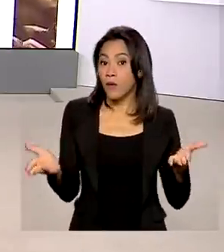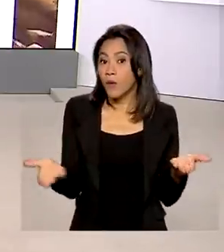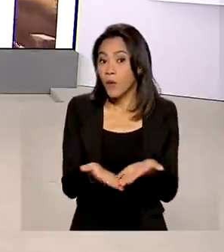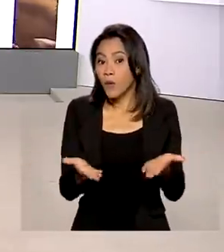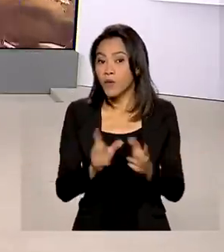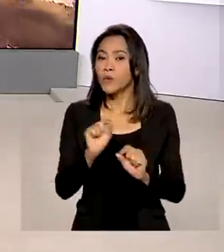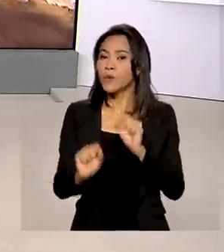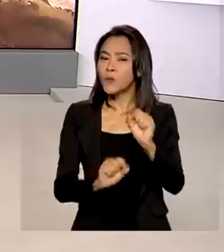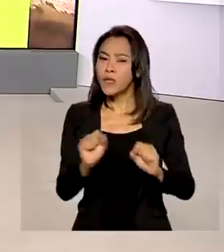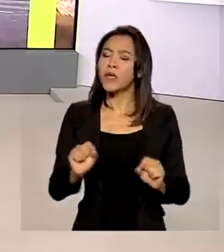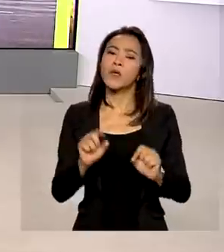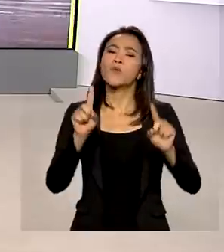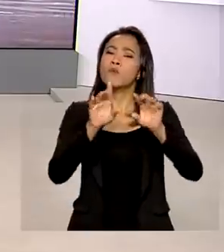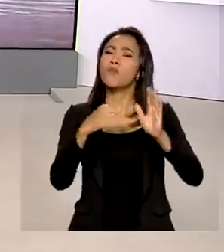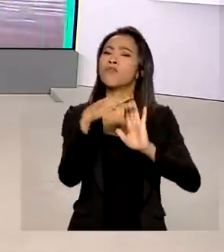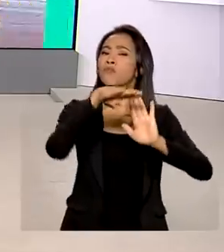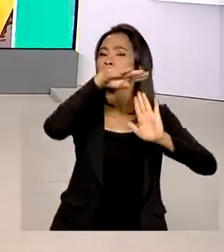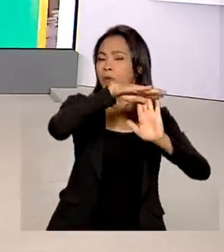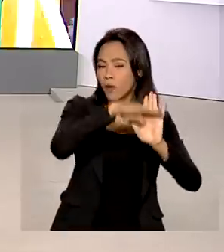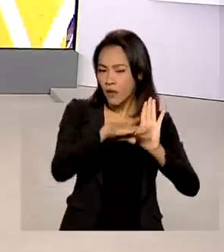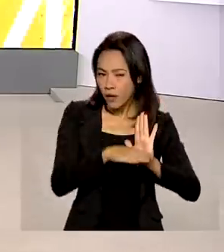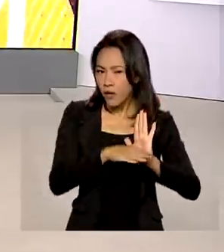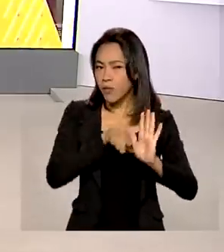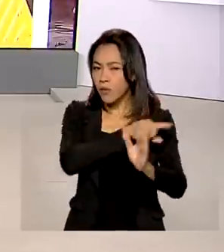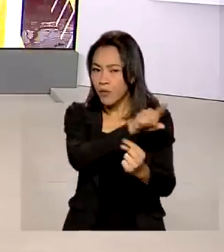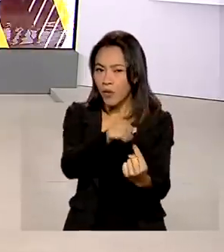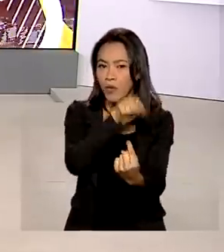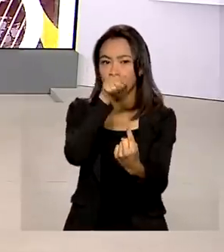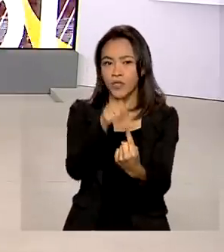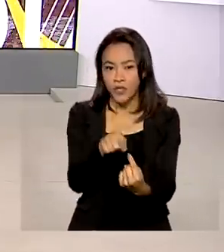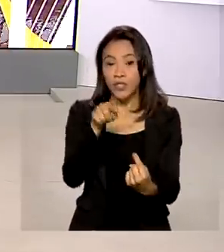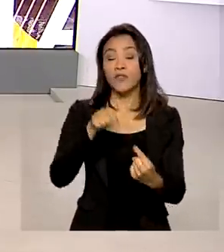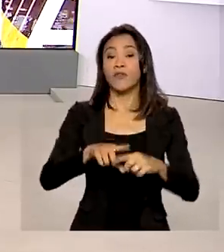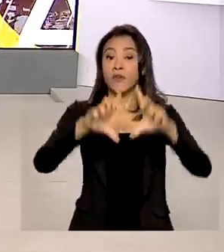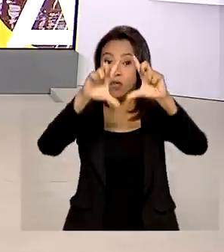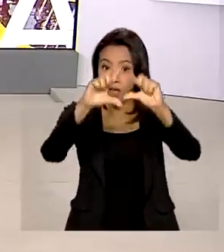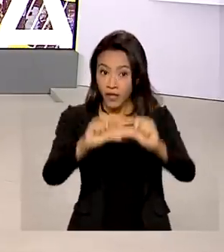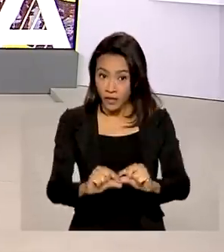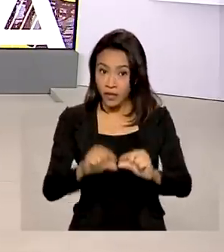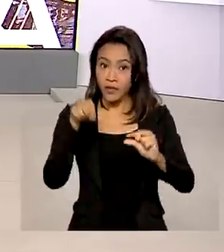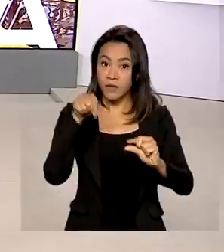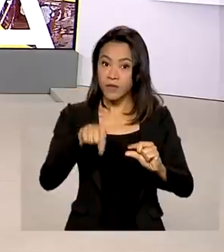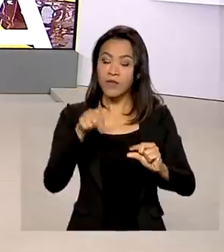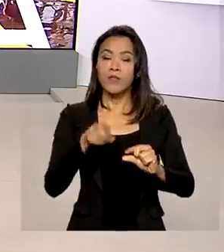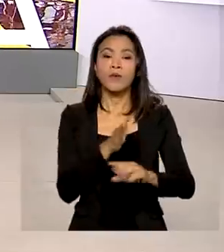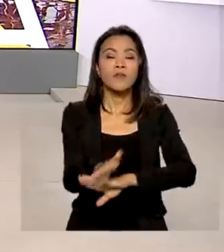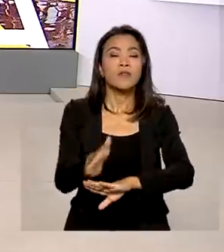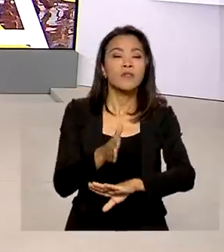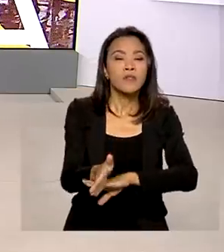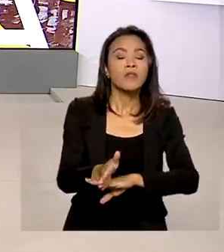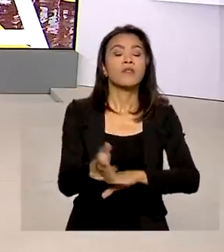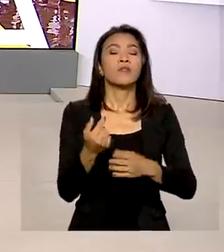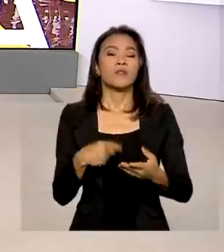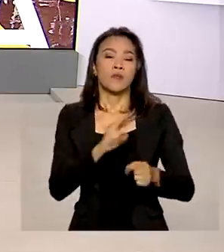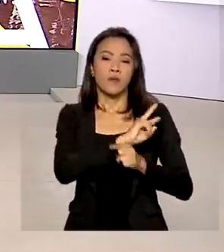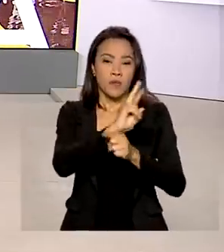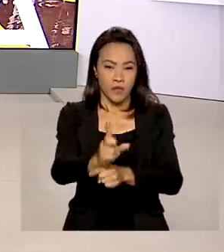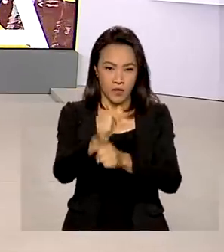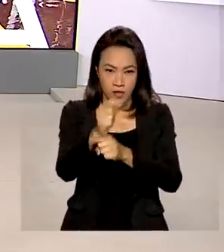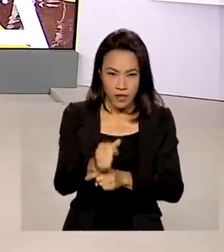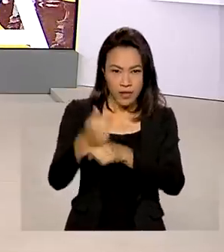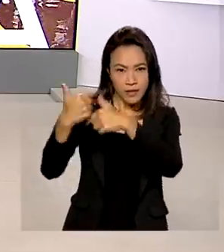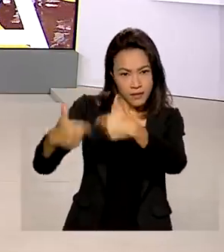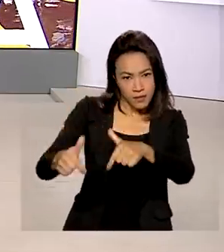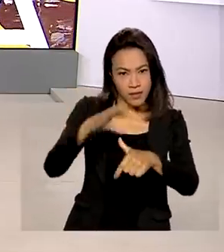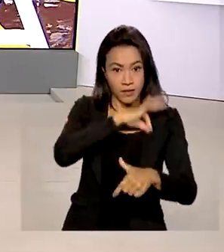SimDigital. O programa quer simplificar o acesso ao crédito e ajudar na geração de trabalho e renda. A